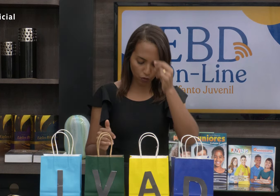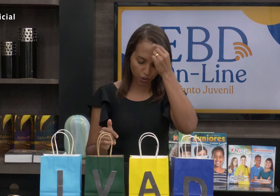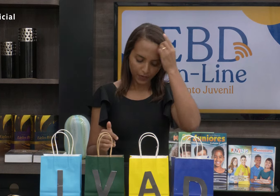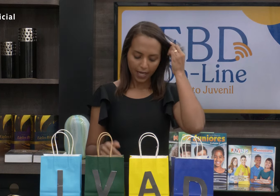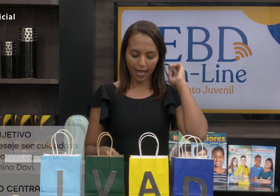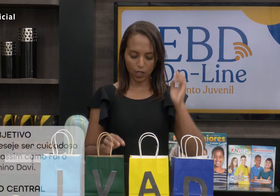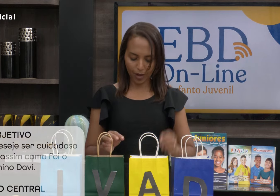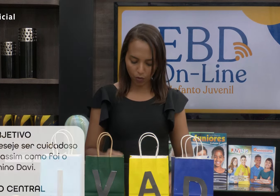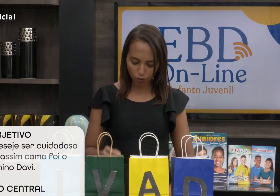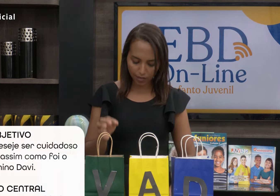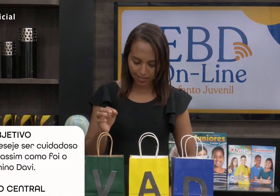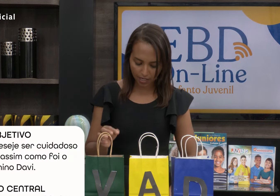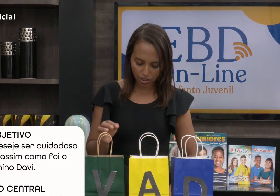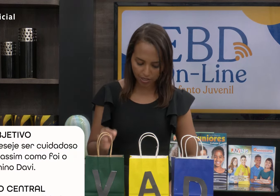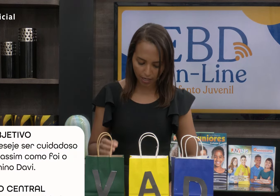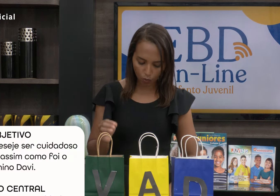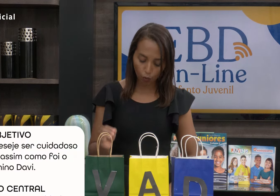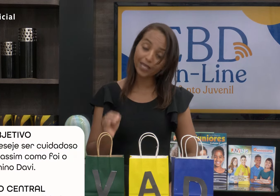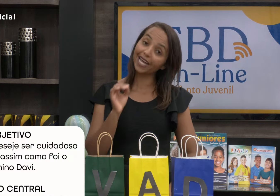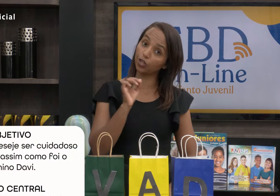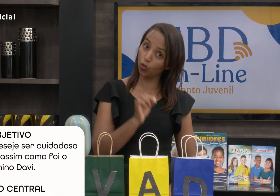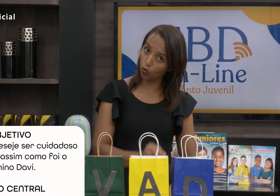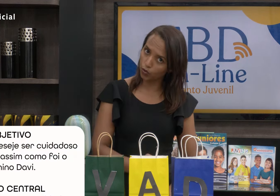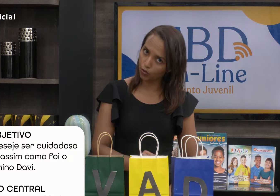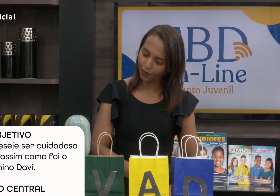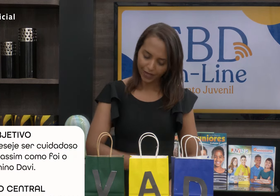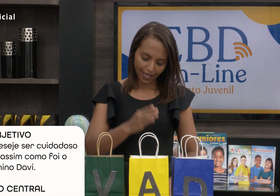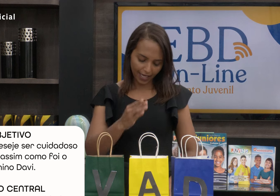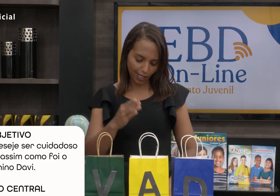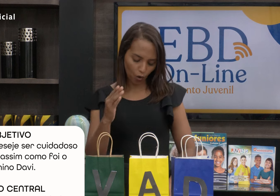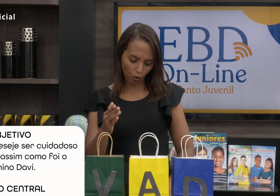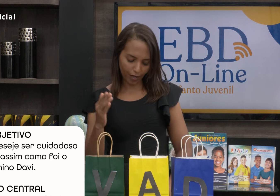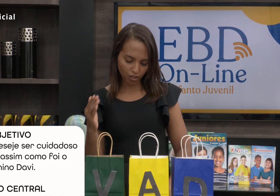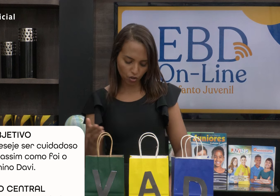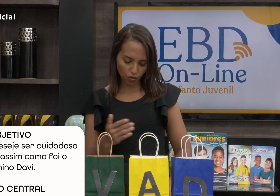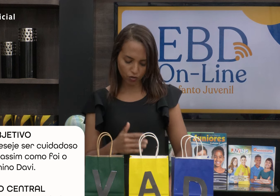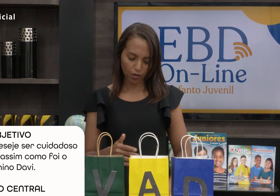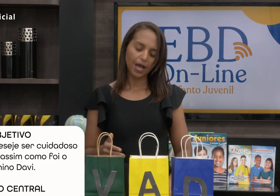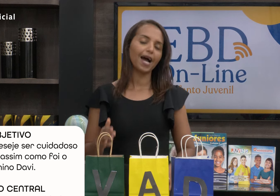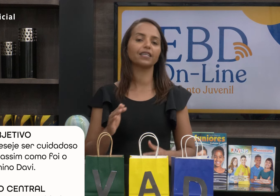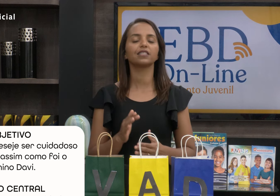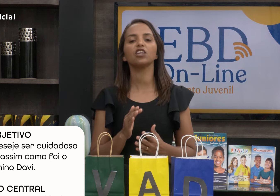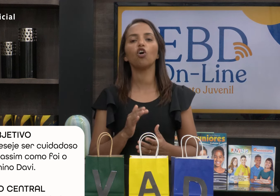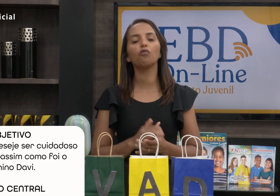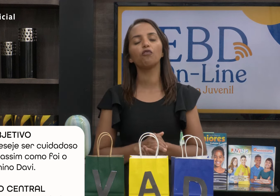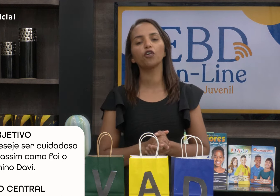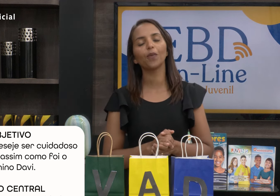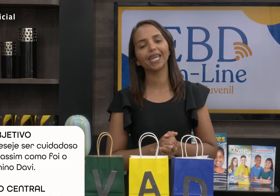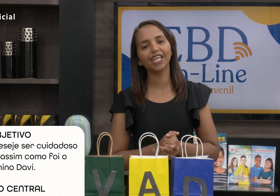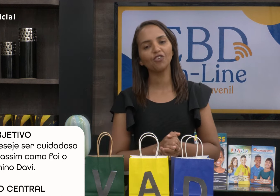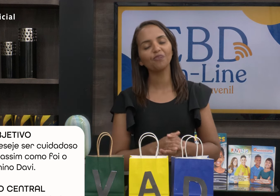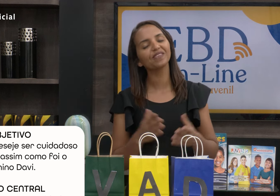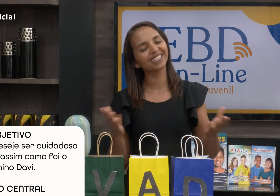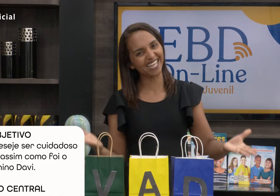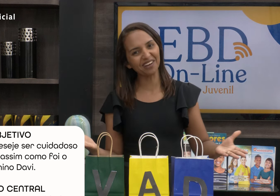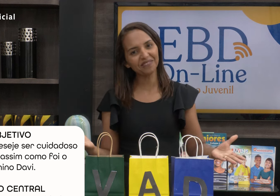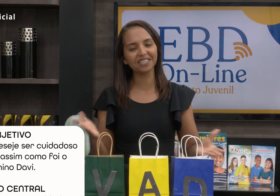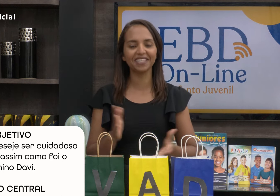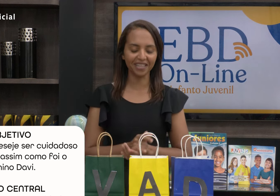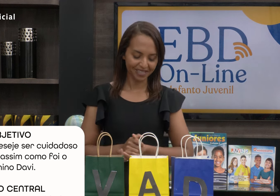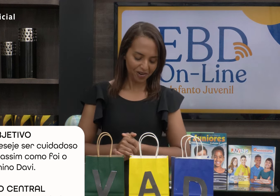lição de hoje? É que o aluno deseje ser cuidadoso e corajoso, assim como foi o menino